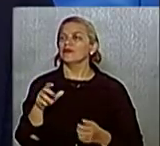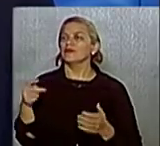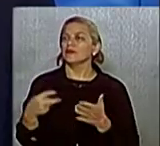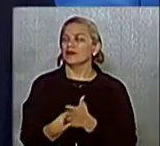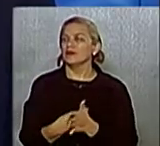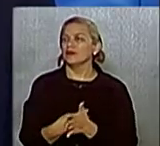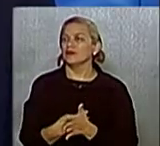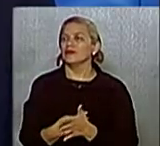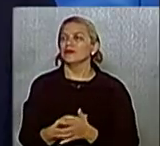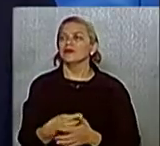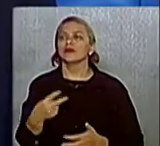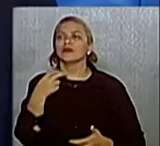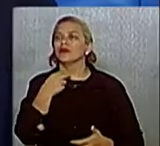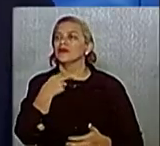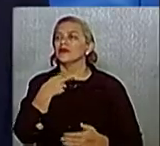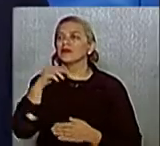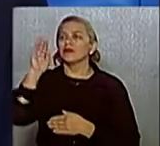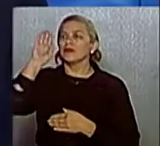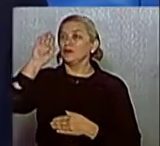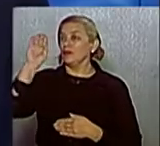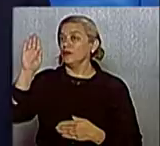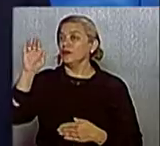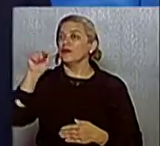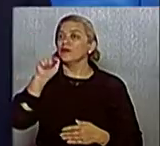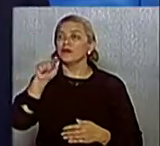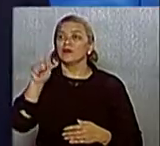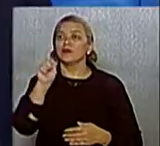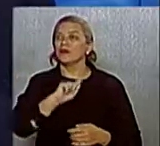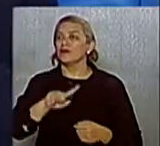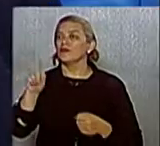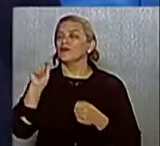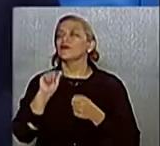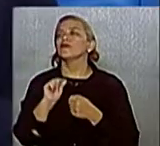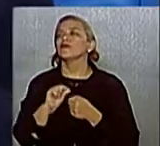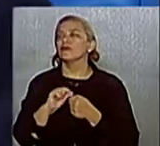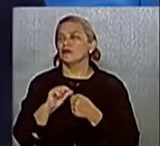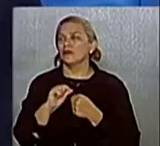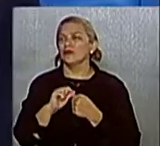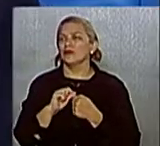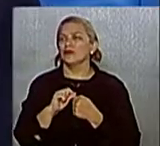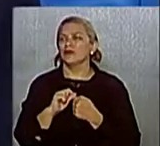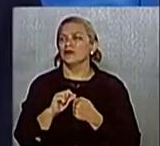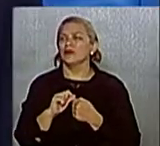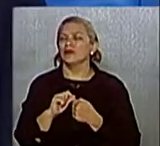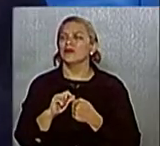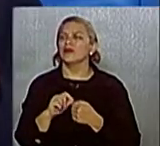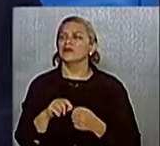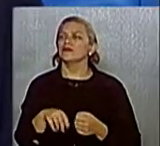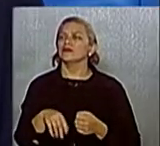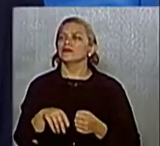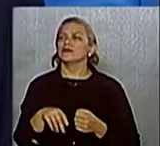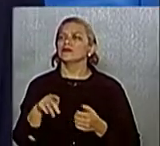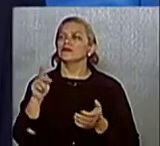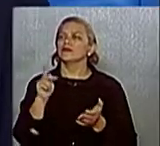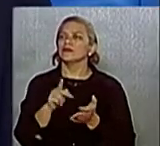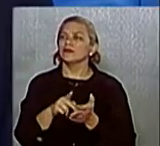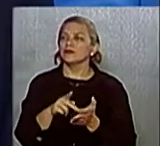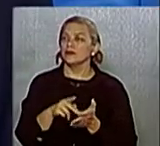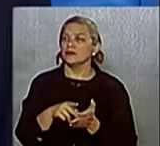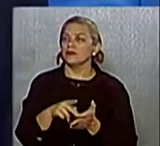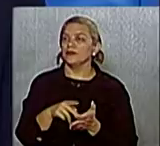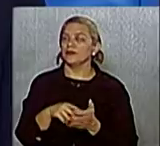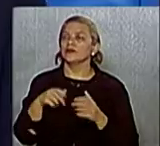aquilo que não possa cumprir. Então, isso é fundamental para que a gente possa administrar uma cidade da mesma forma que se